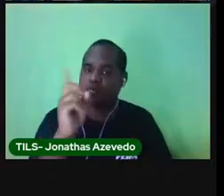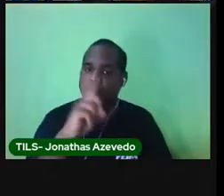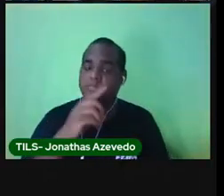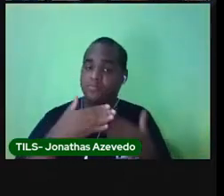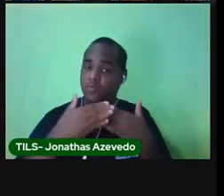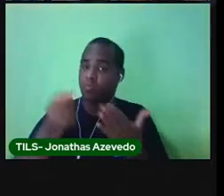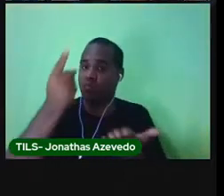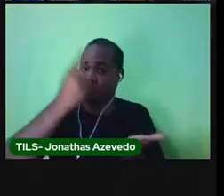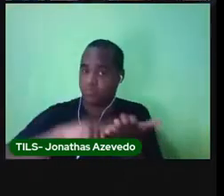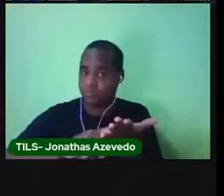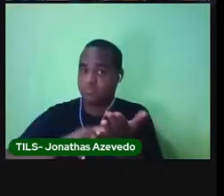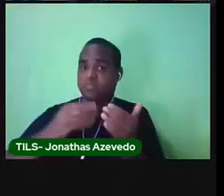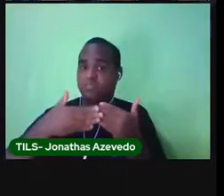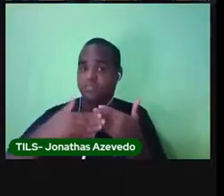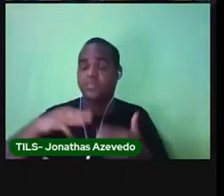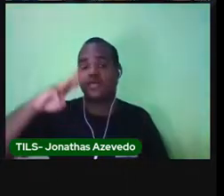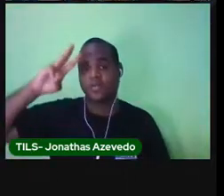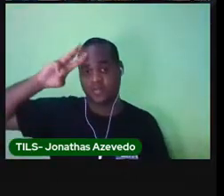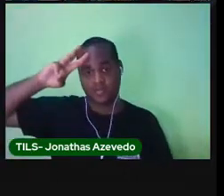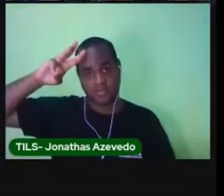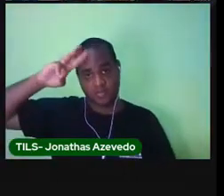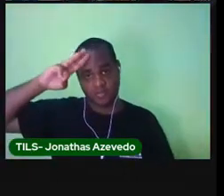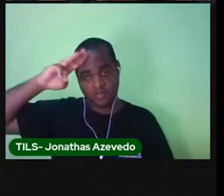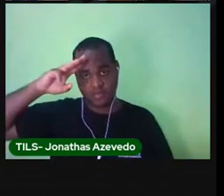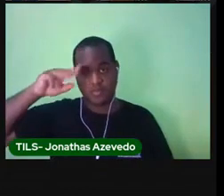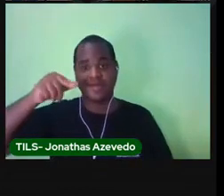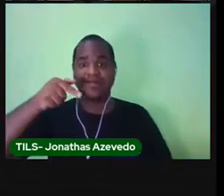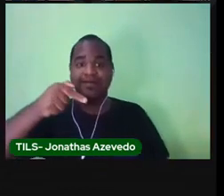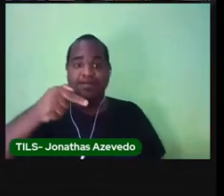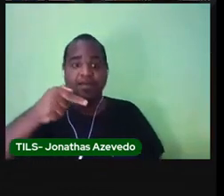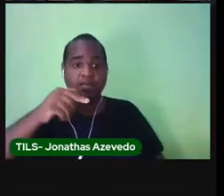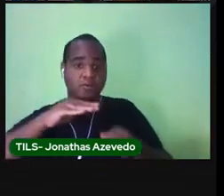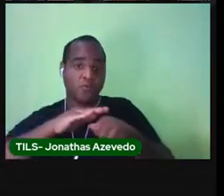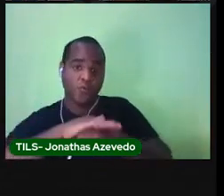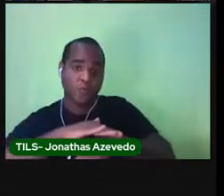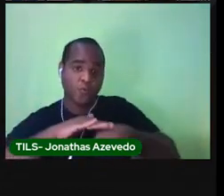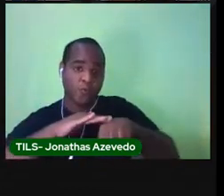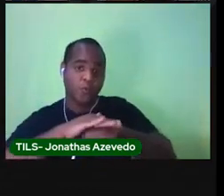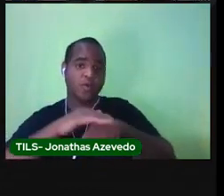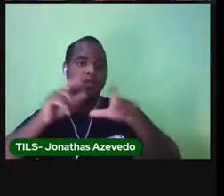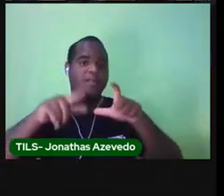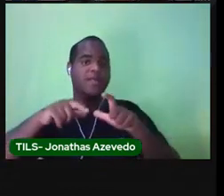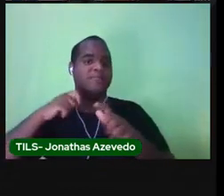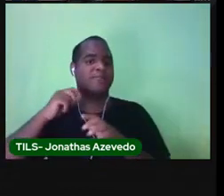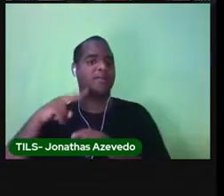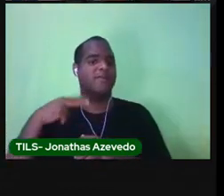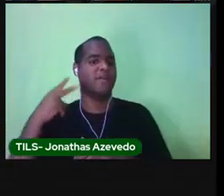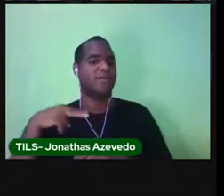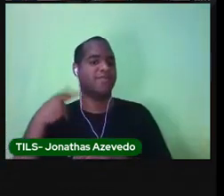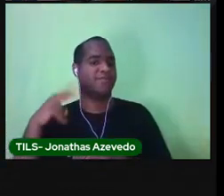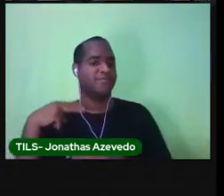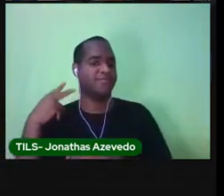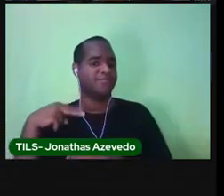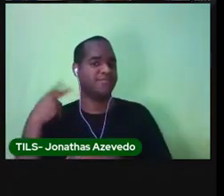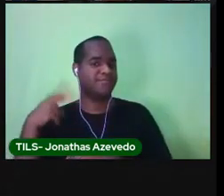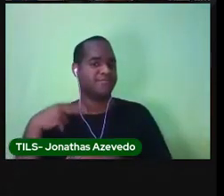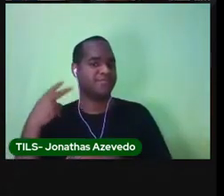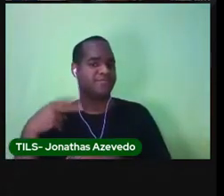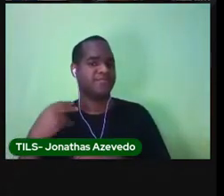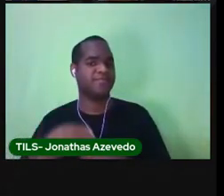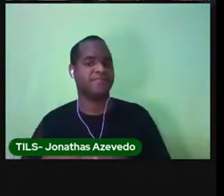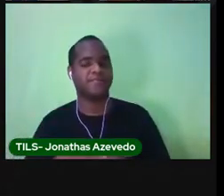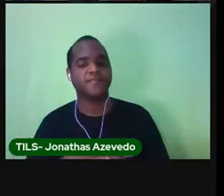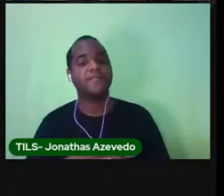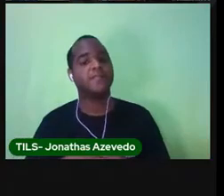Temos um compromisso na terça-feira, às 19h, lá na Câmara Municipal.